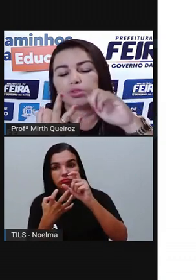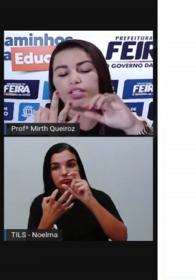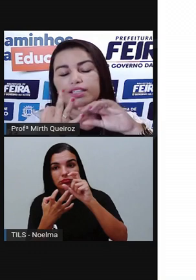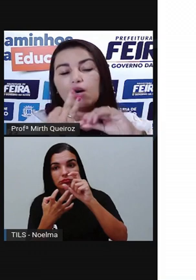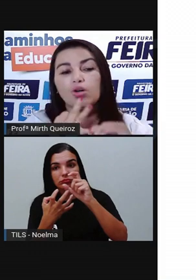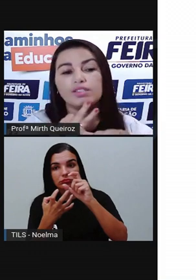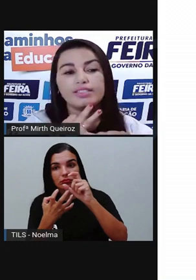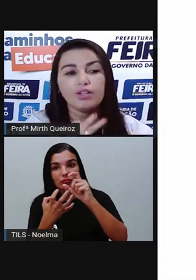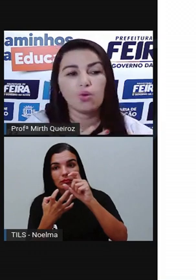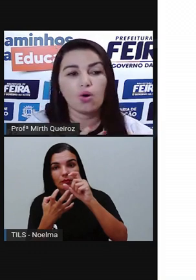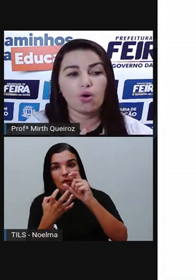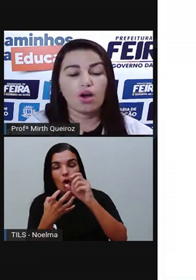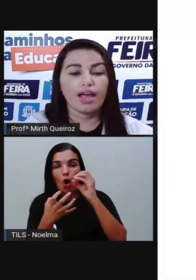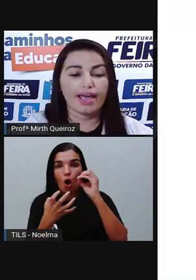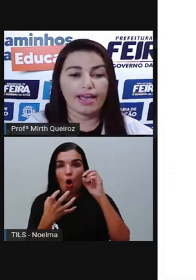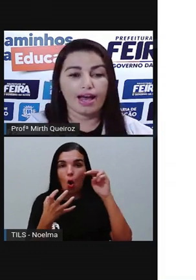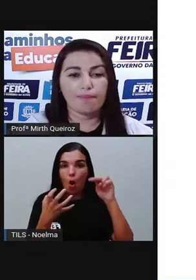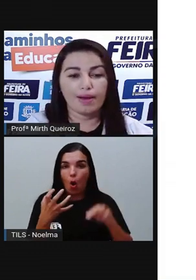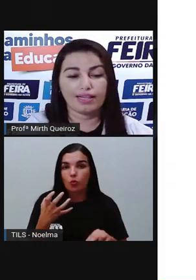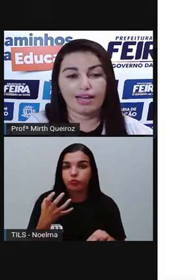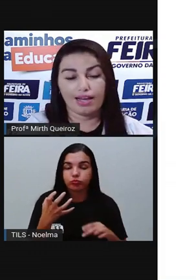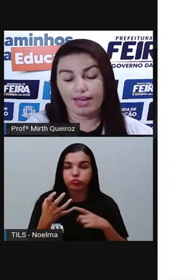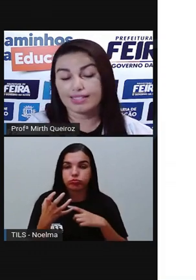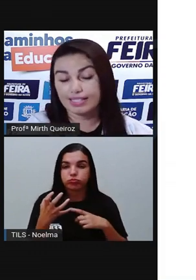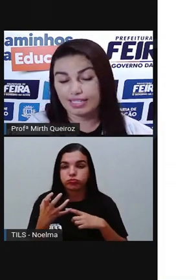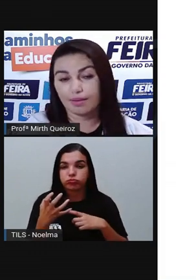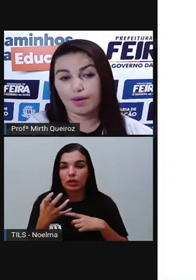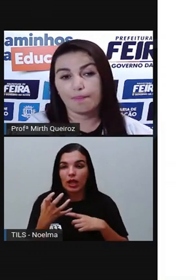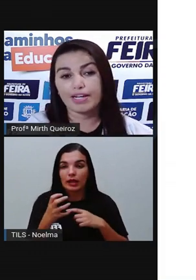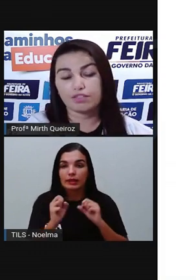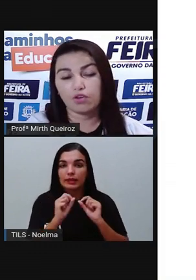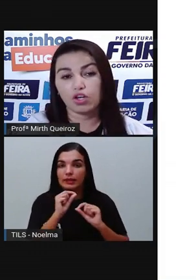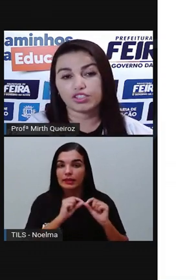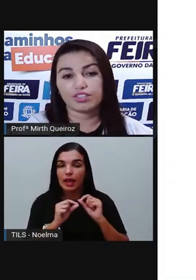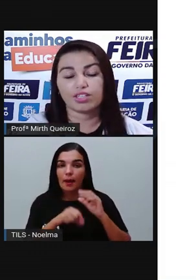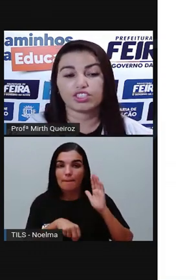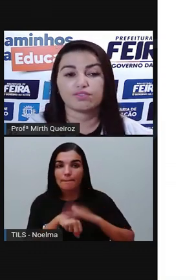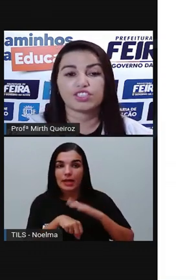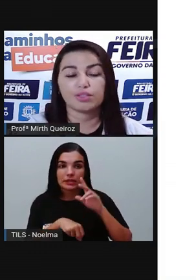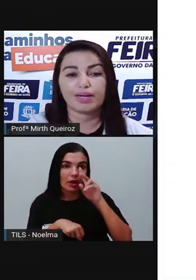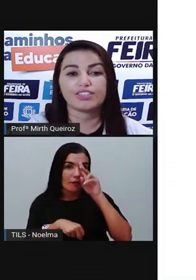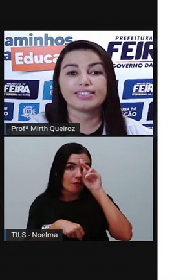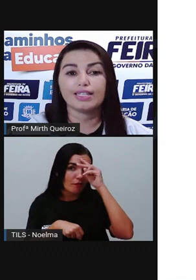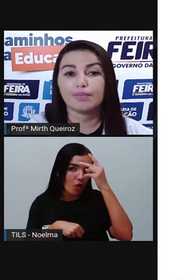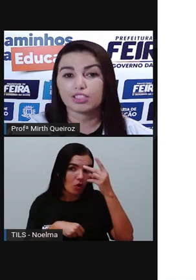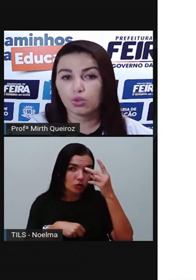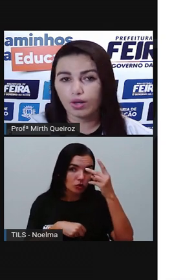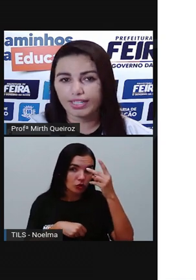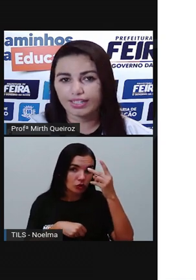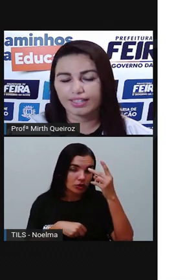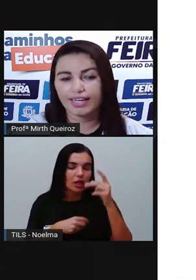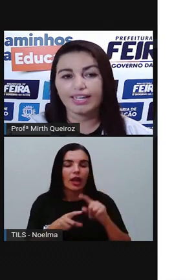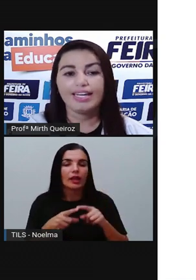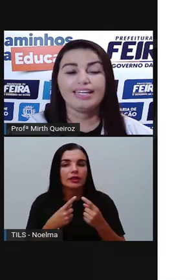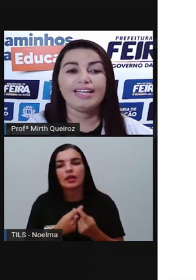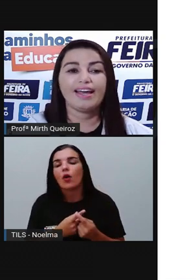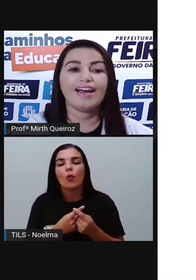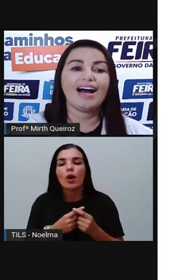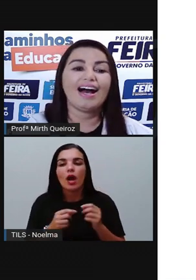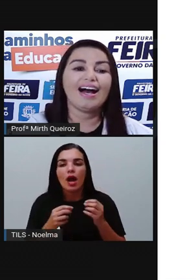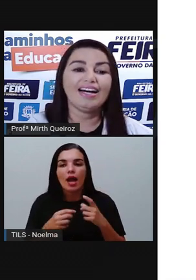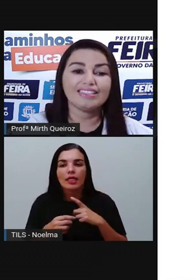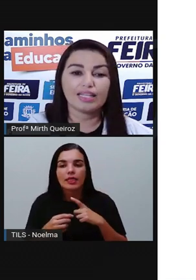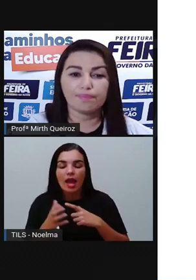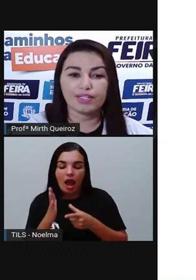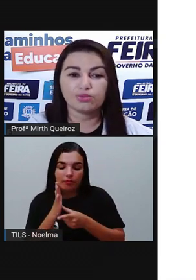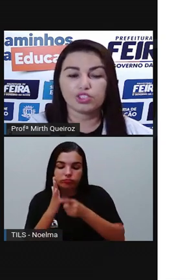Ônibus. Então, se o ônibus é a sílaba mais forte, que o que a gente vai chamar de sílaba tônica, né? E é